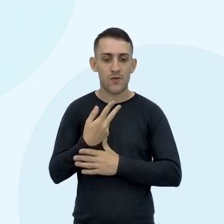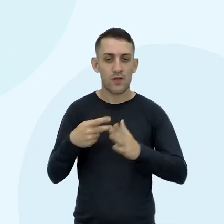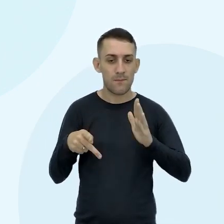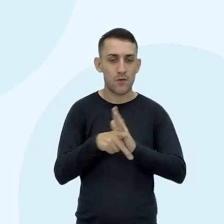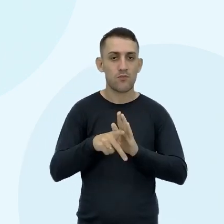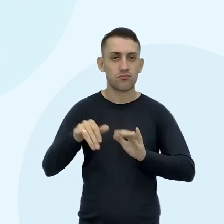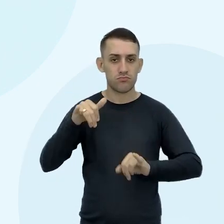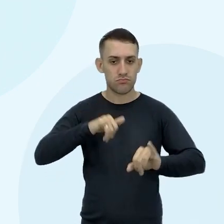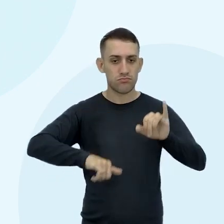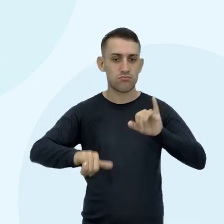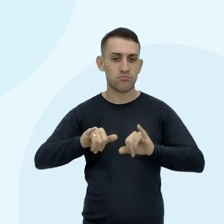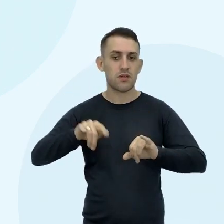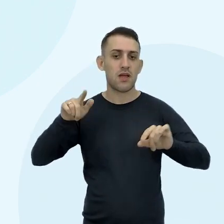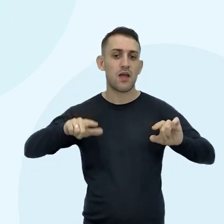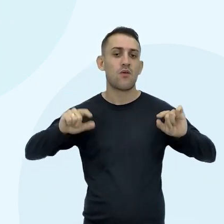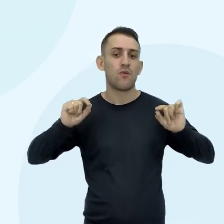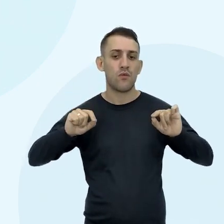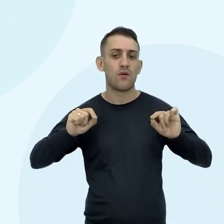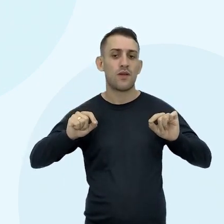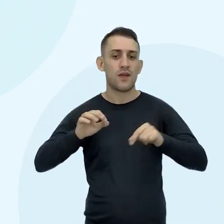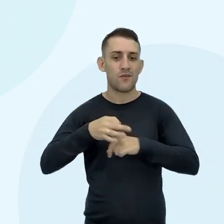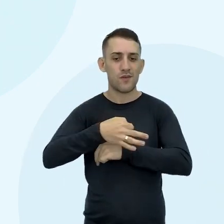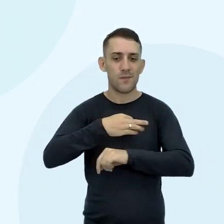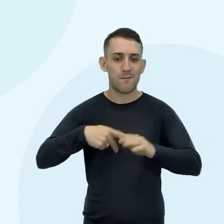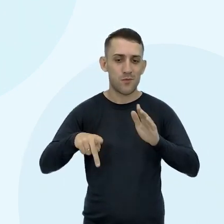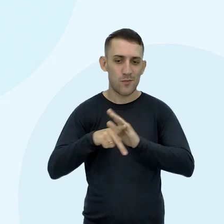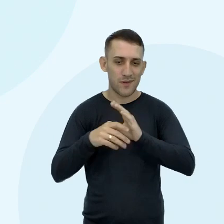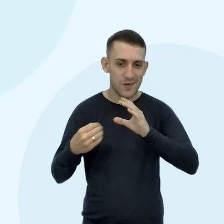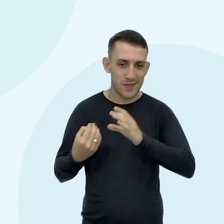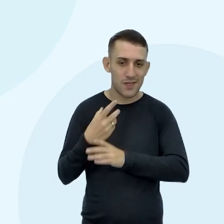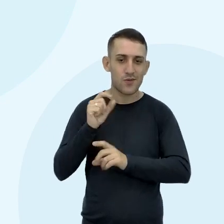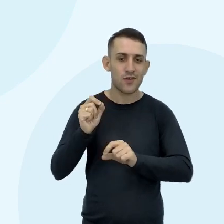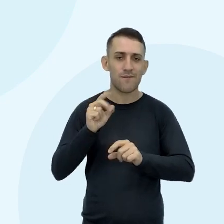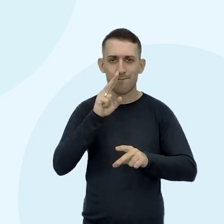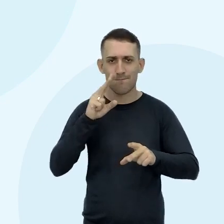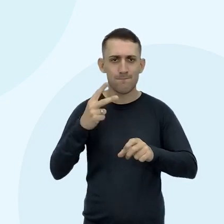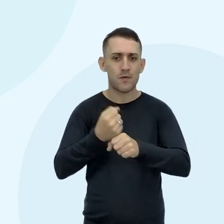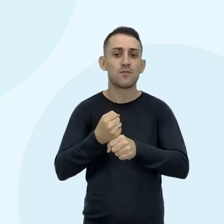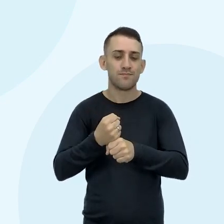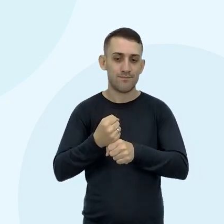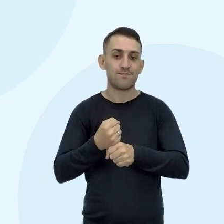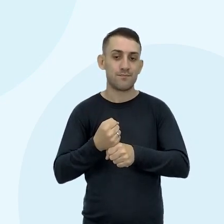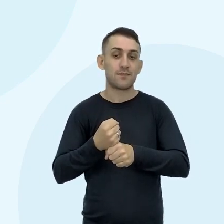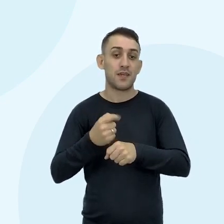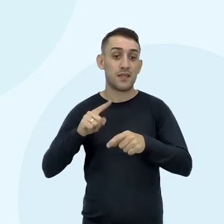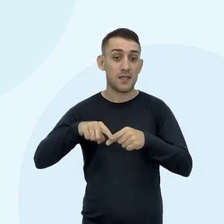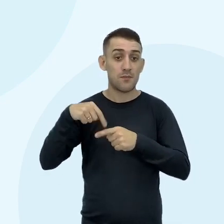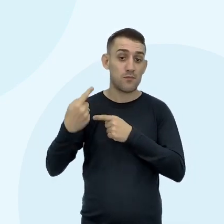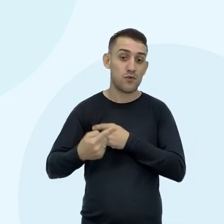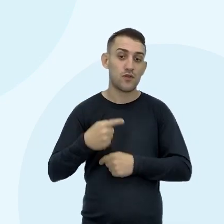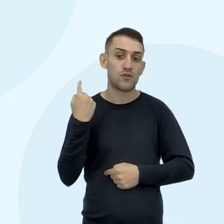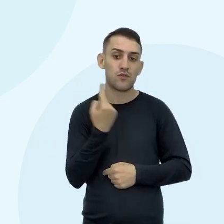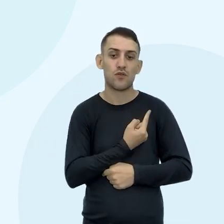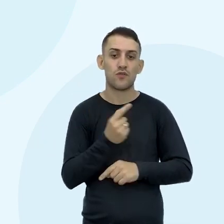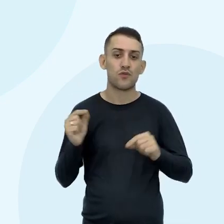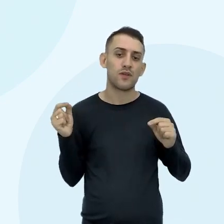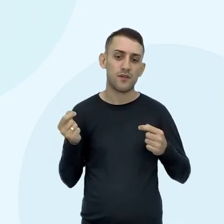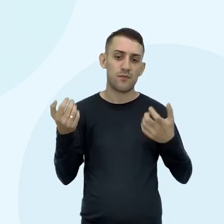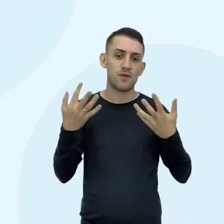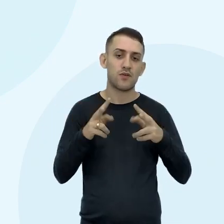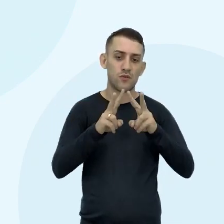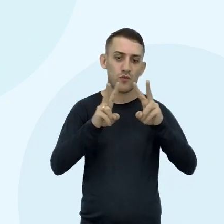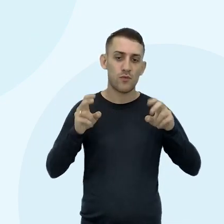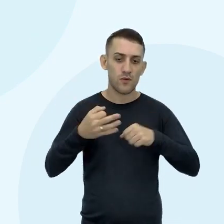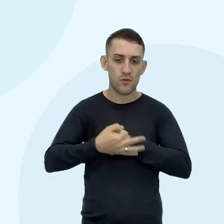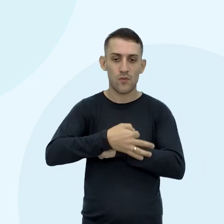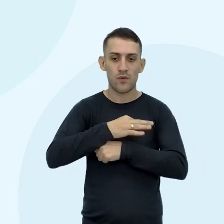químico Porque afinal A partícula formadora de tudo É formada pelo que? Por forças Tá certo? E depois a gente Falou aí sobre